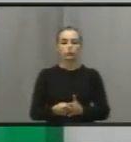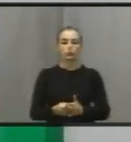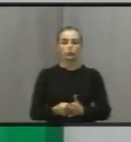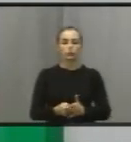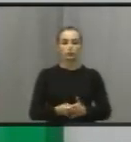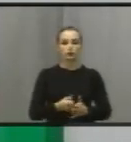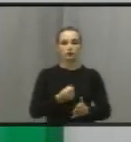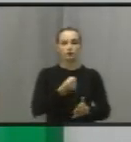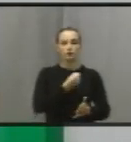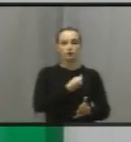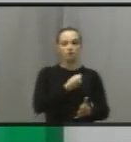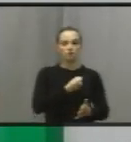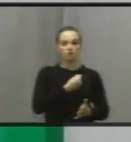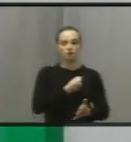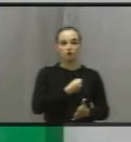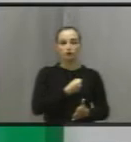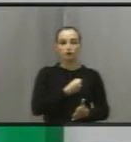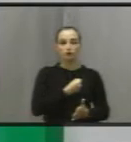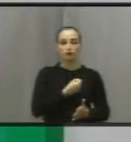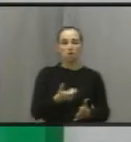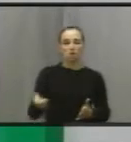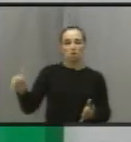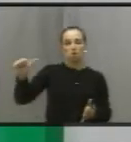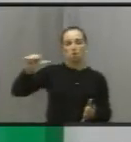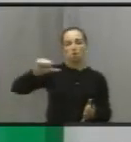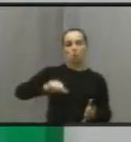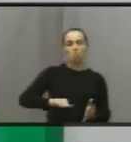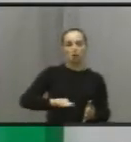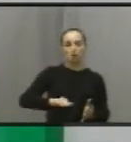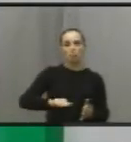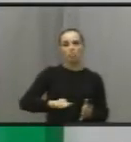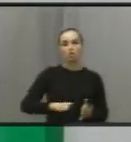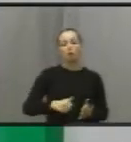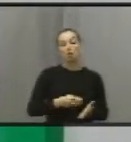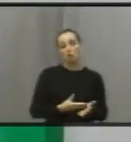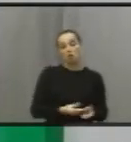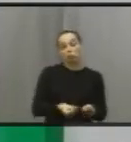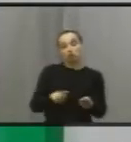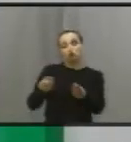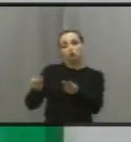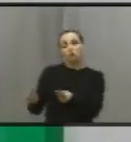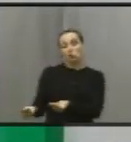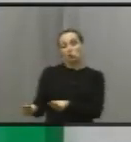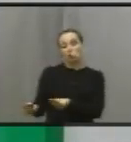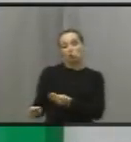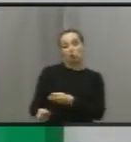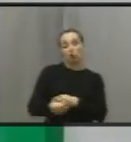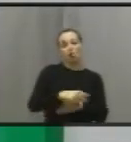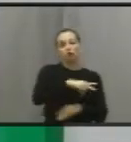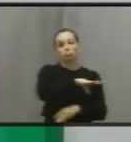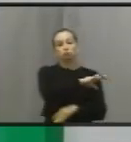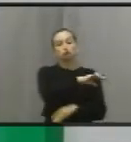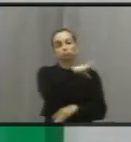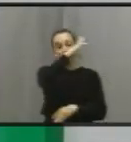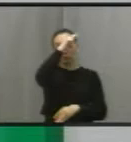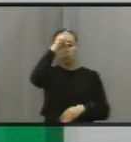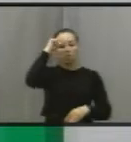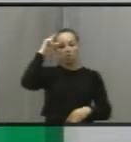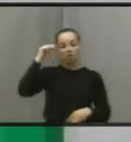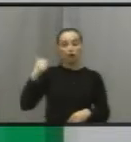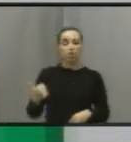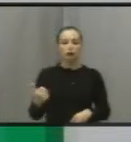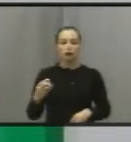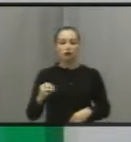Eu já comentei com o prefeito Marcelo Barbera, e vou encaminhar, inclusive, esses dados para o prefeito. 16,6%